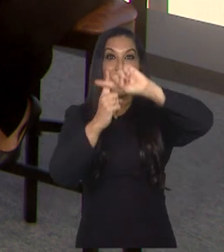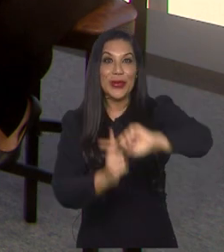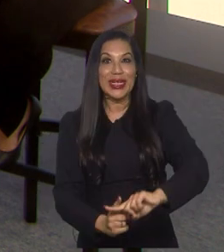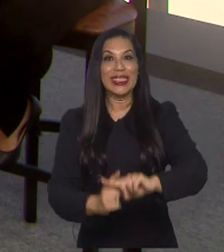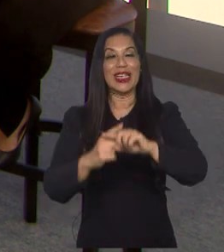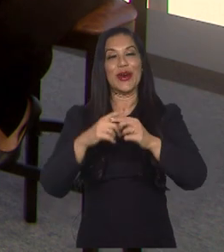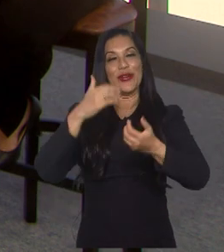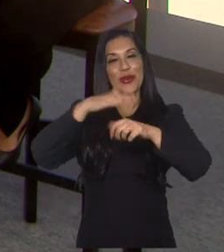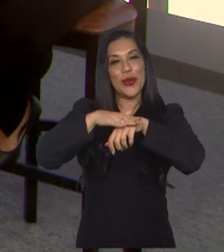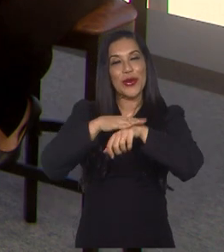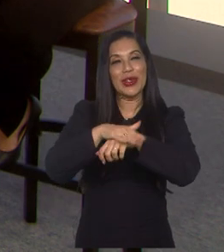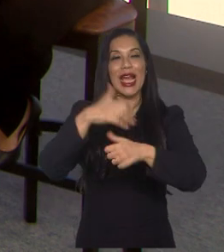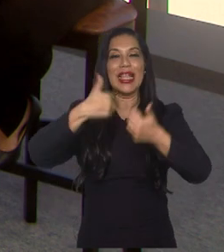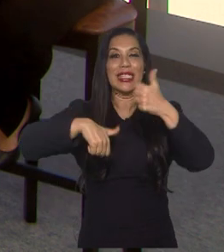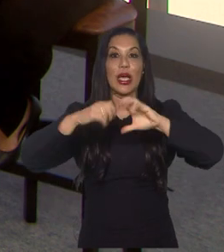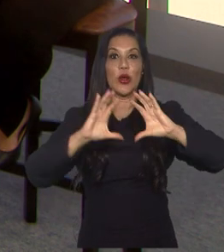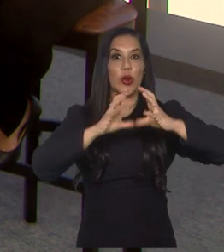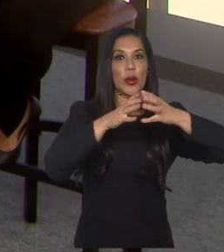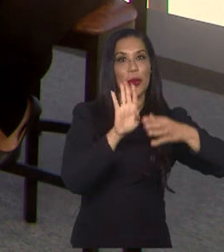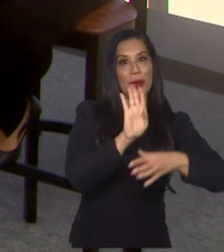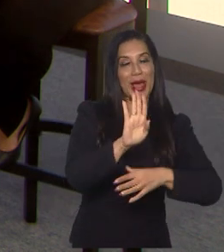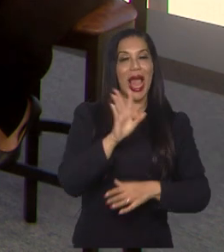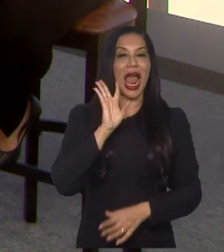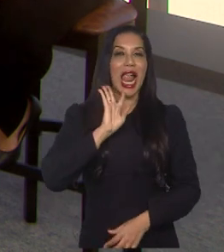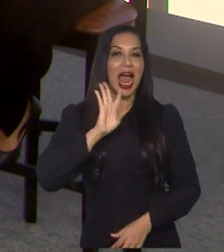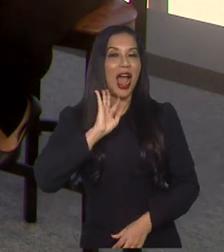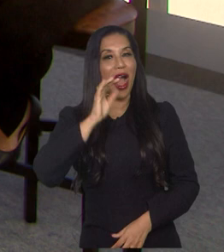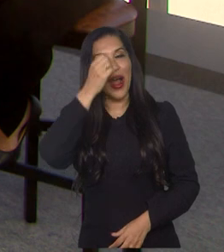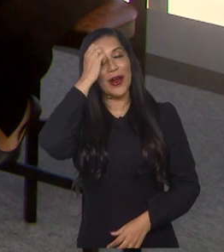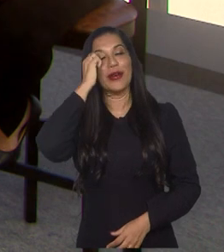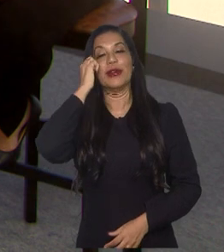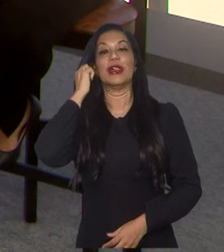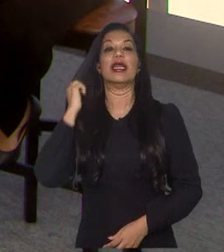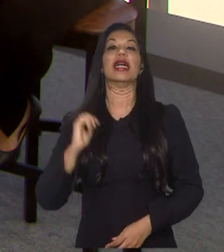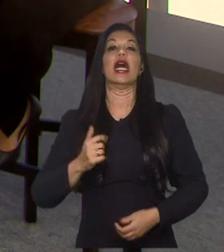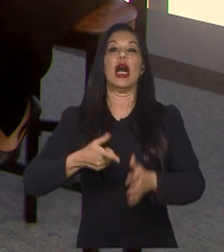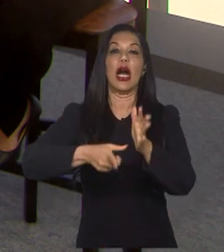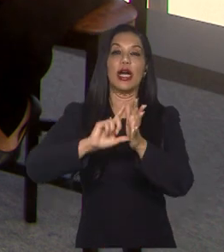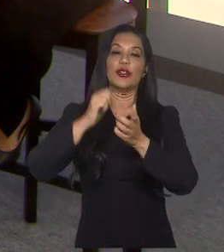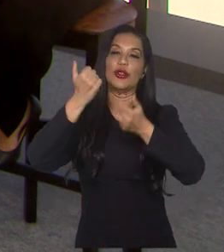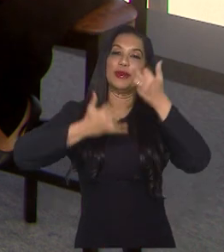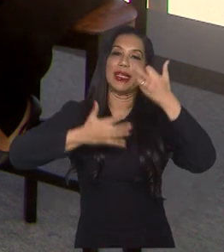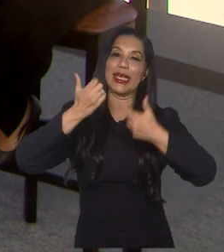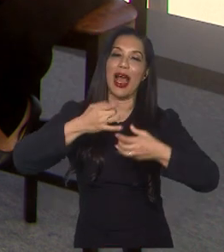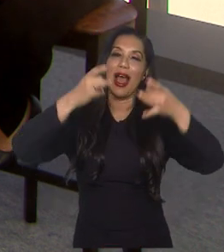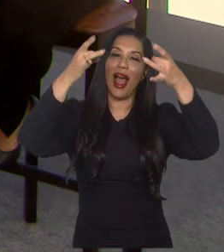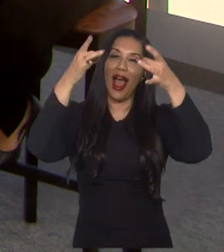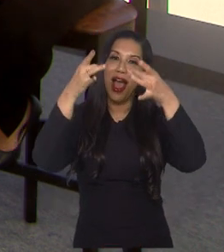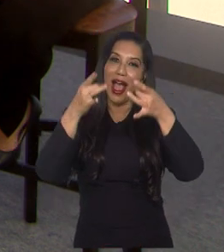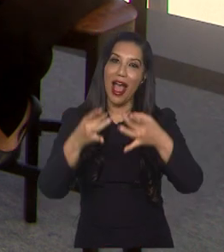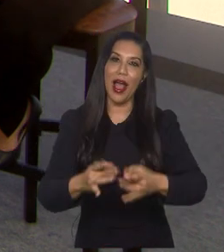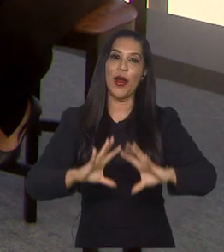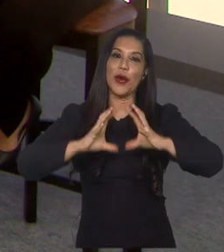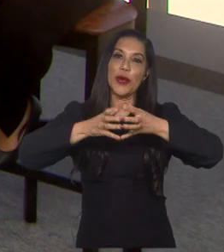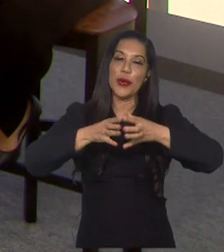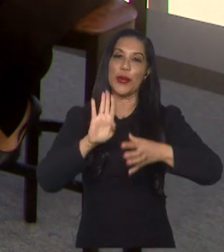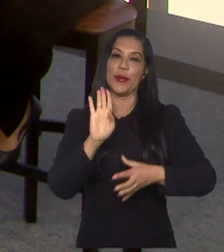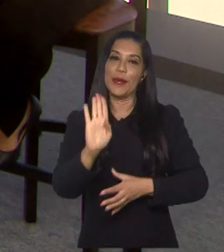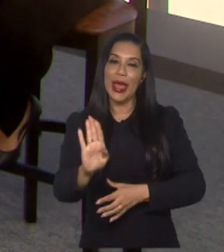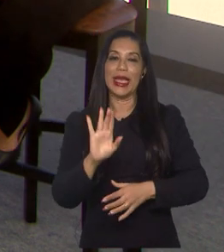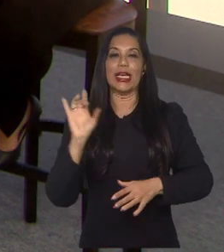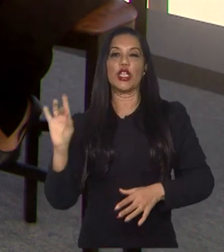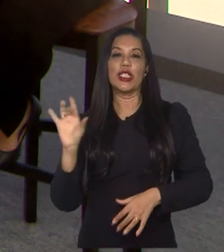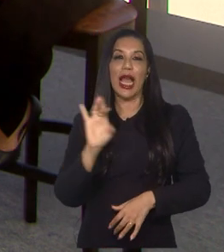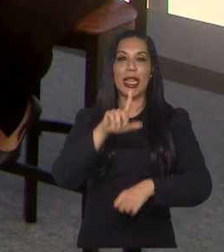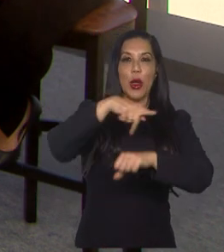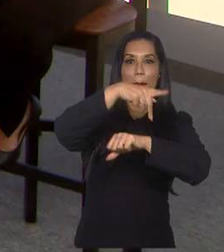conversar um pouquinho sobre esse grupo B. Legal. Antes da gente entrar com mais detalhes no grupo B, falar um pouco de cada